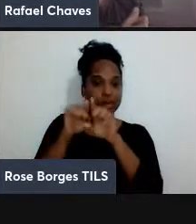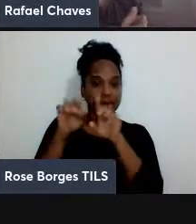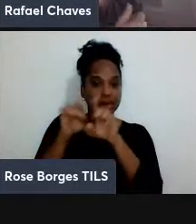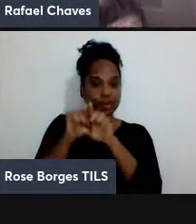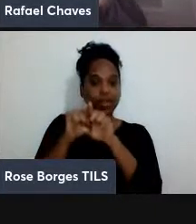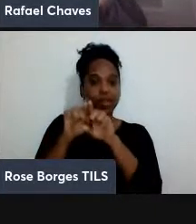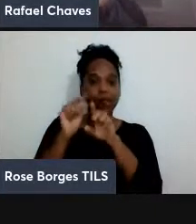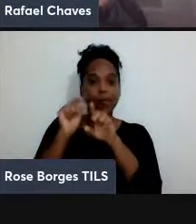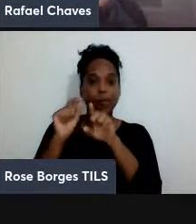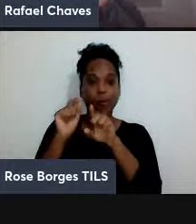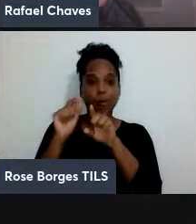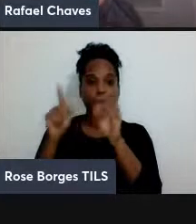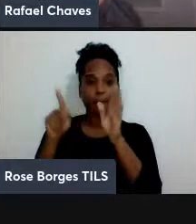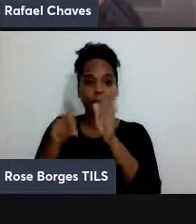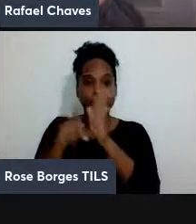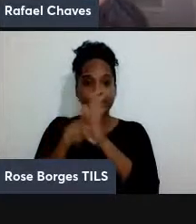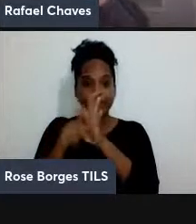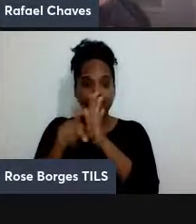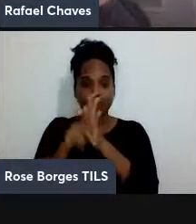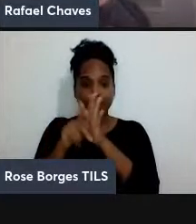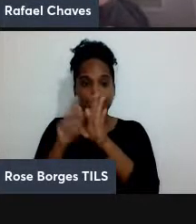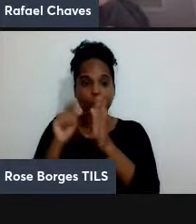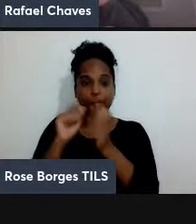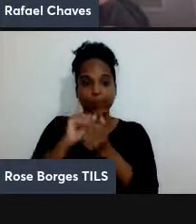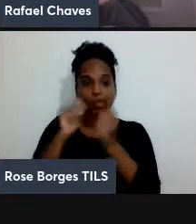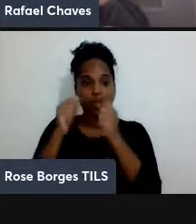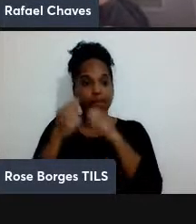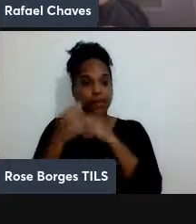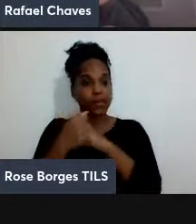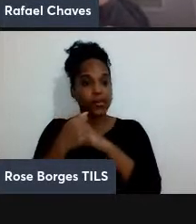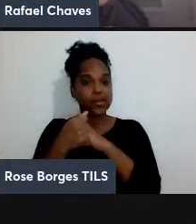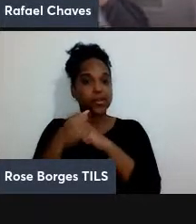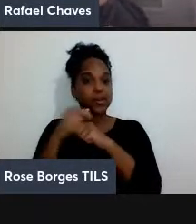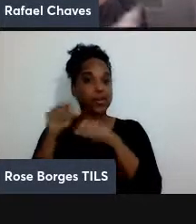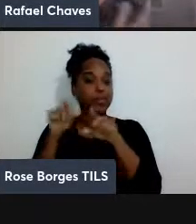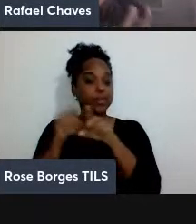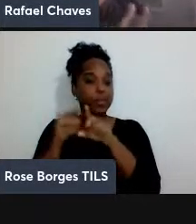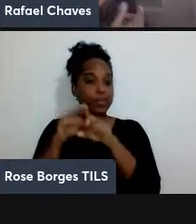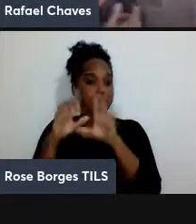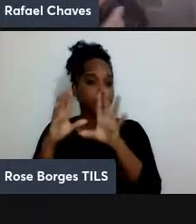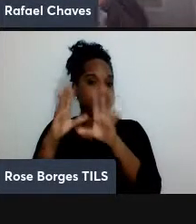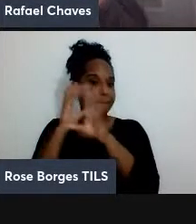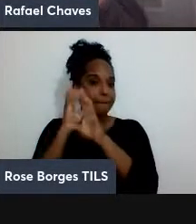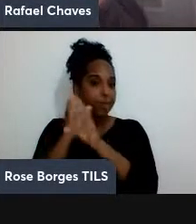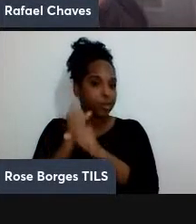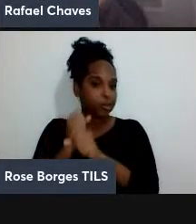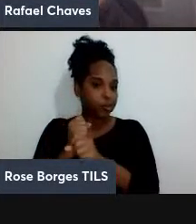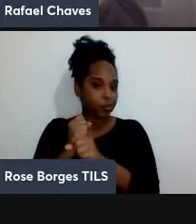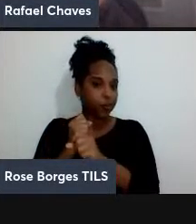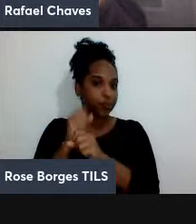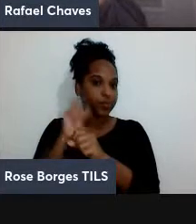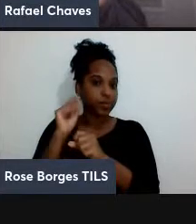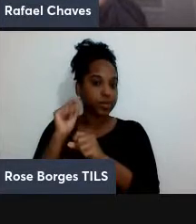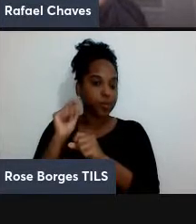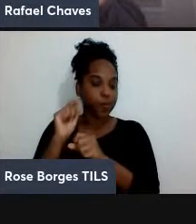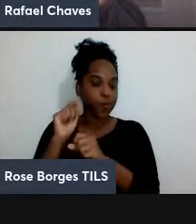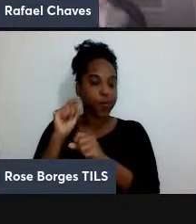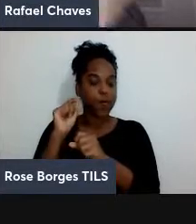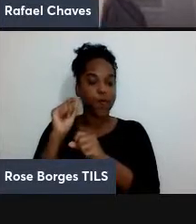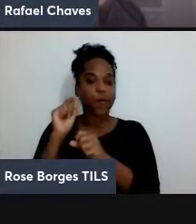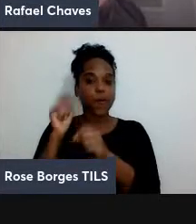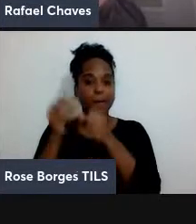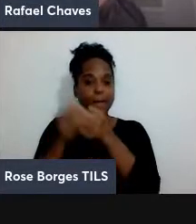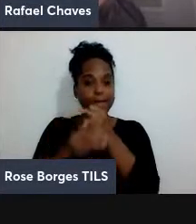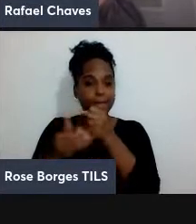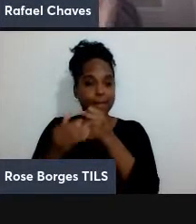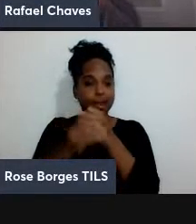relativístico com a equação de Turing mais medições com essas medições é o que é essencial para que a gente tenha